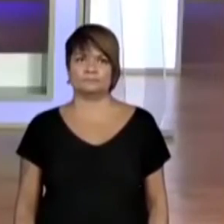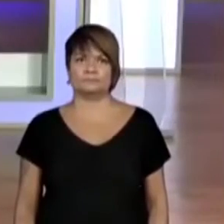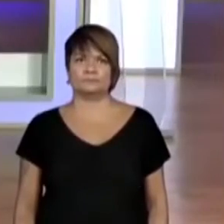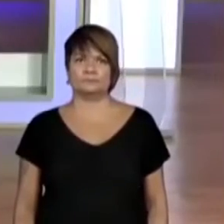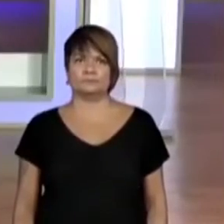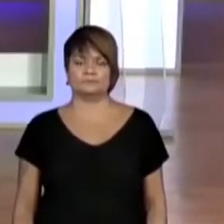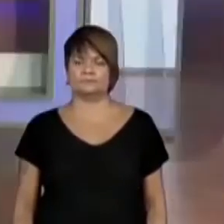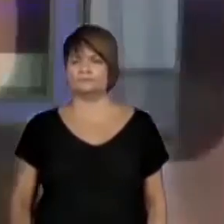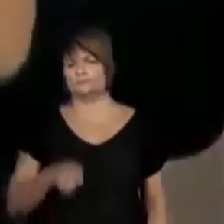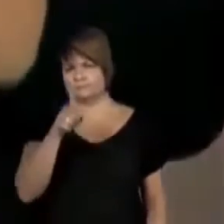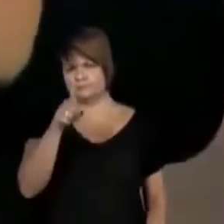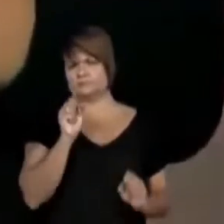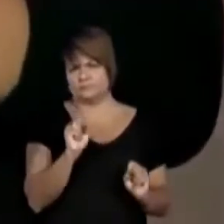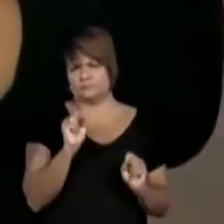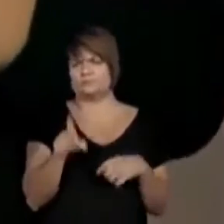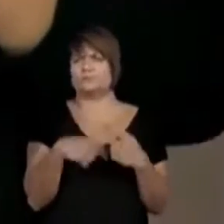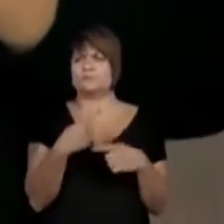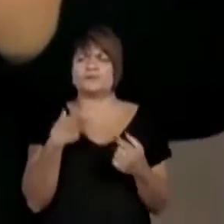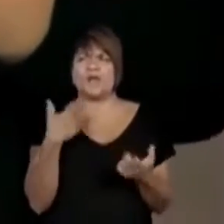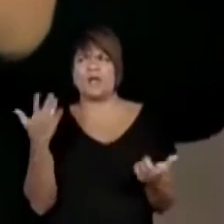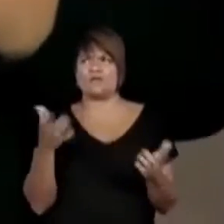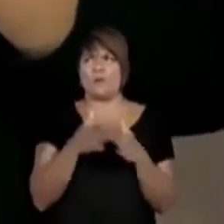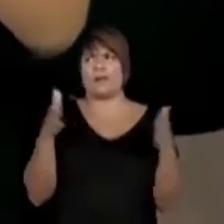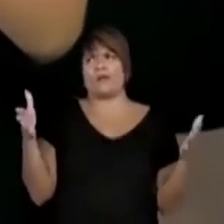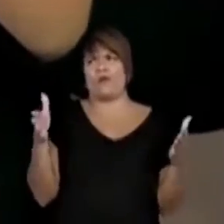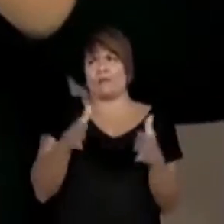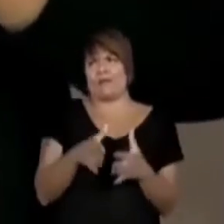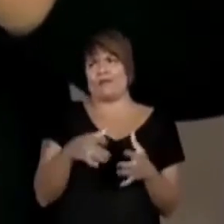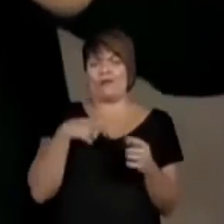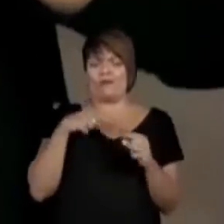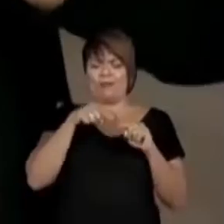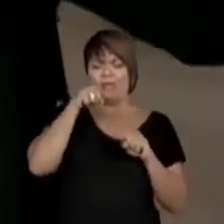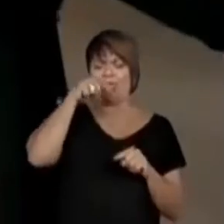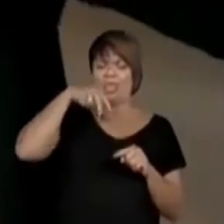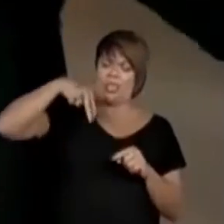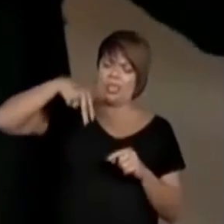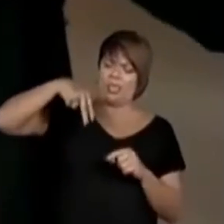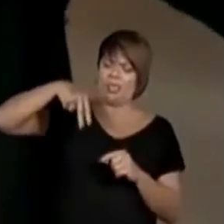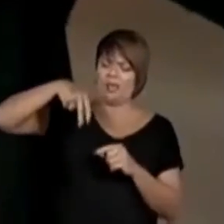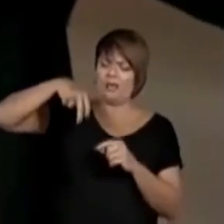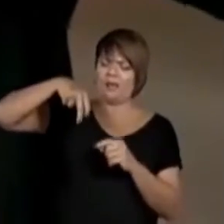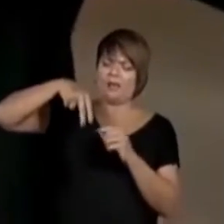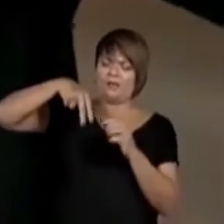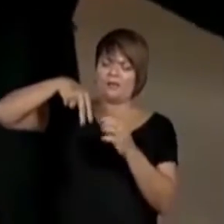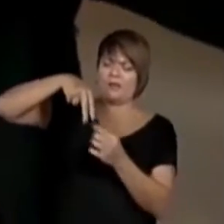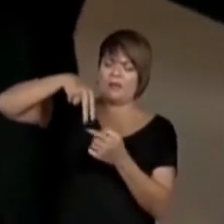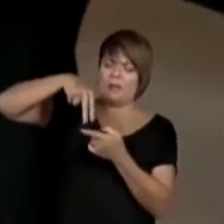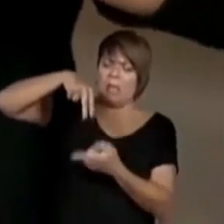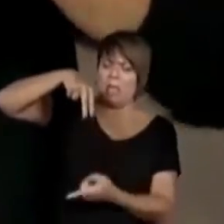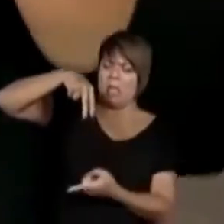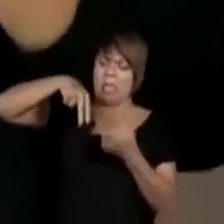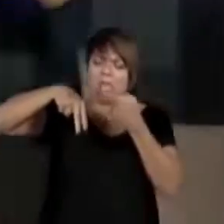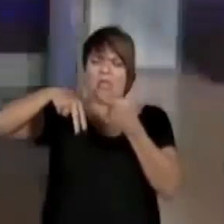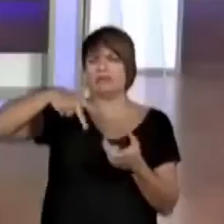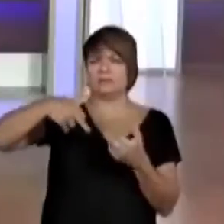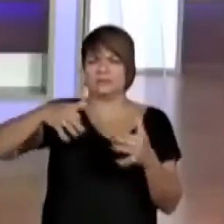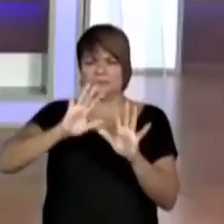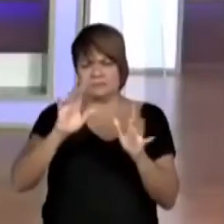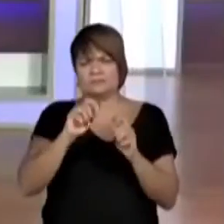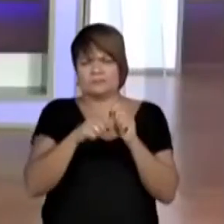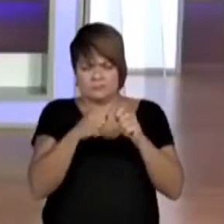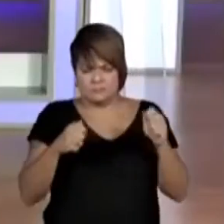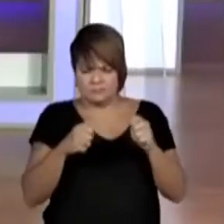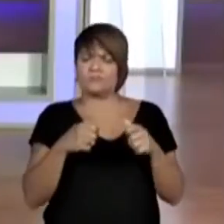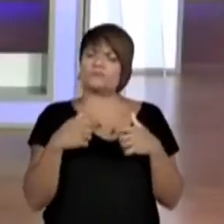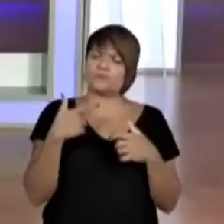Depois você pode ir ajustando. De repente, ah, ficou maior uma perna que a outra. Eu posso dar uma cortadinha ou dar um outro nó. Não tem